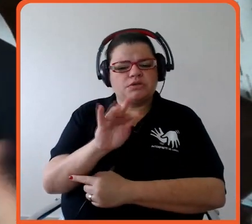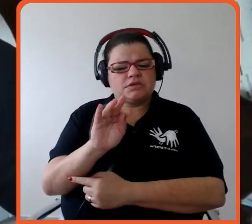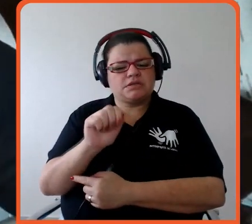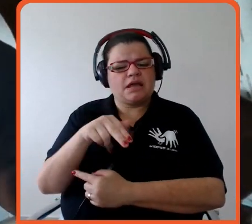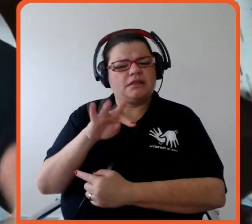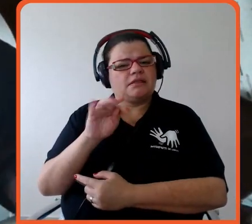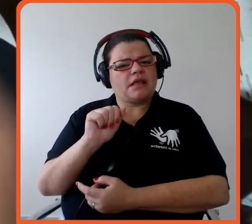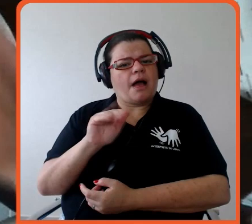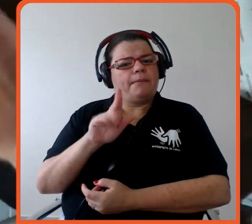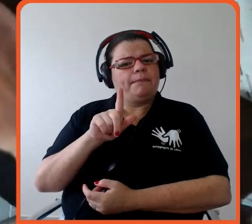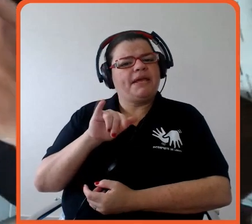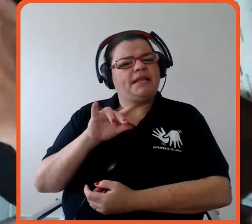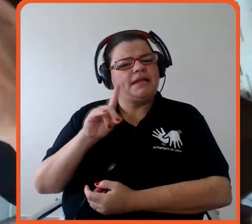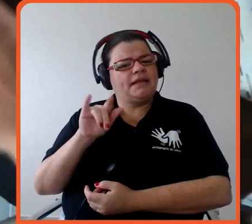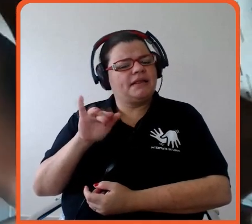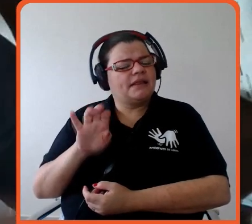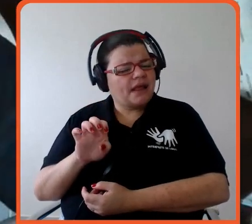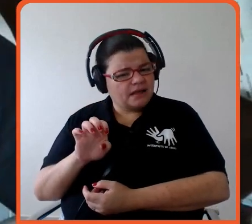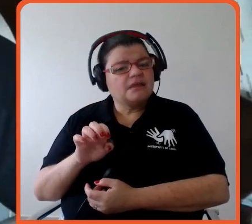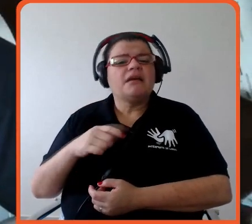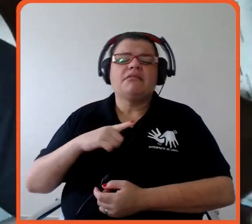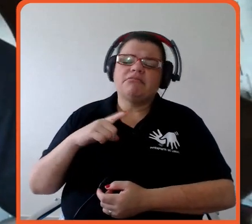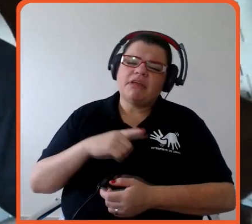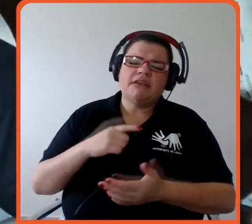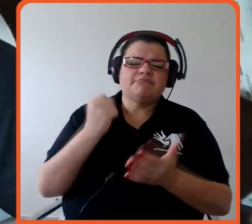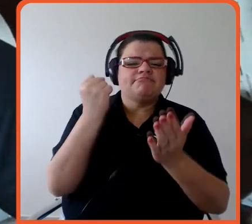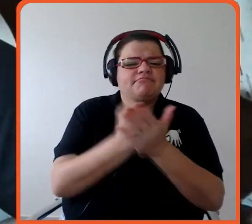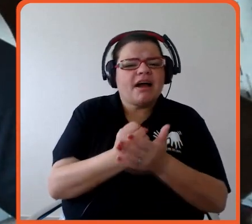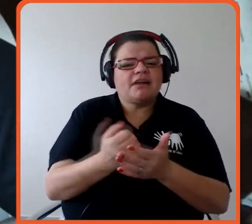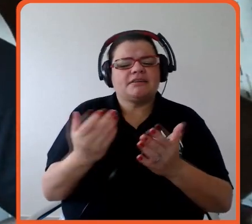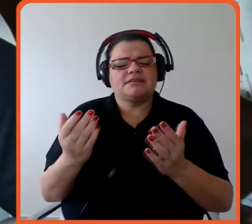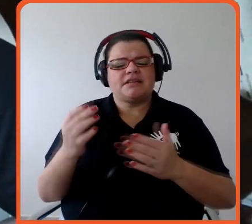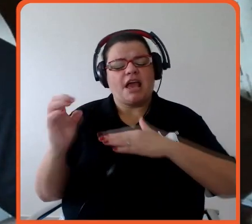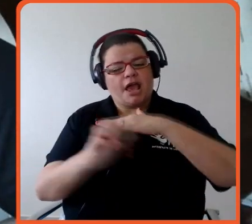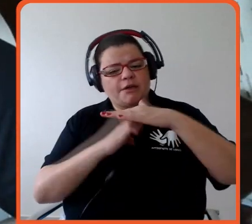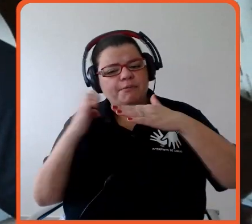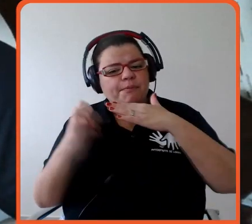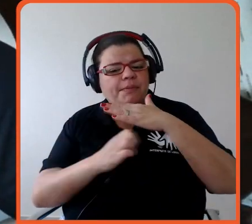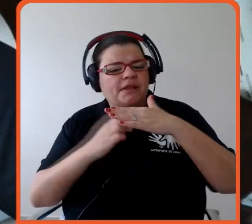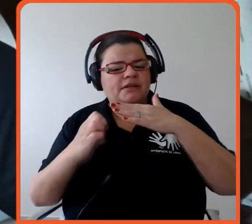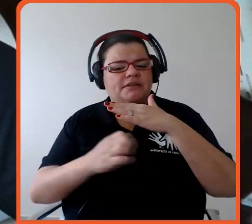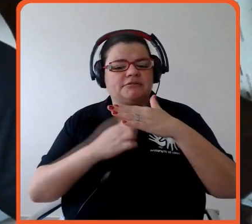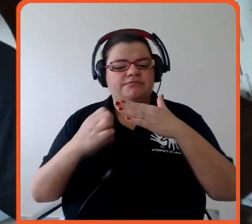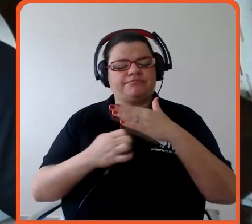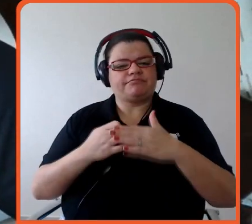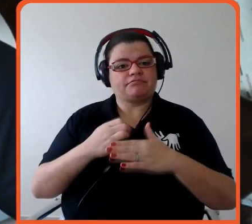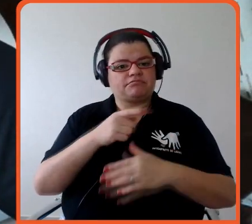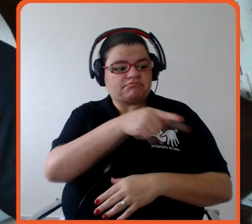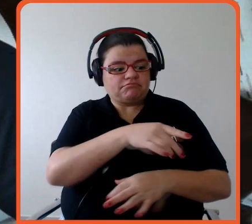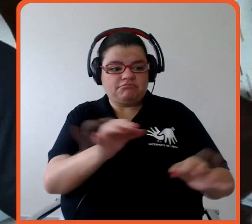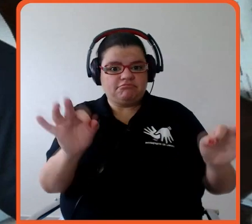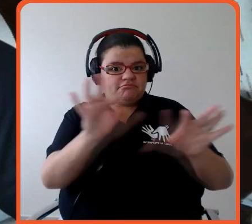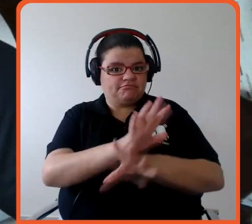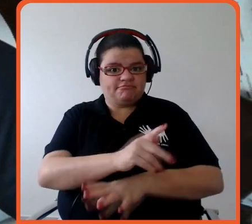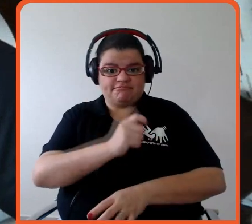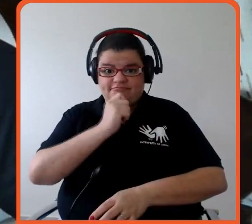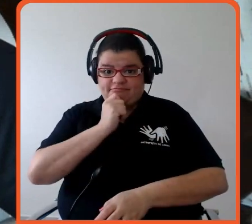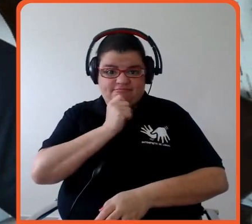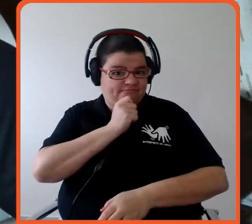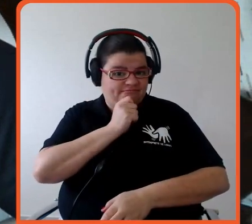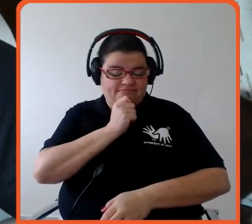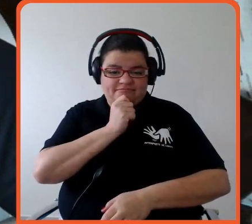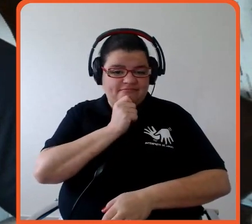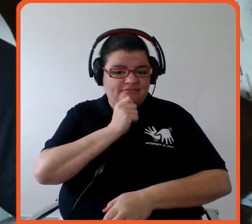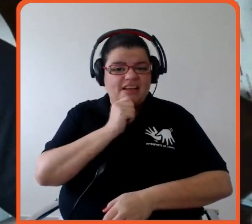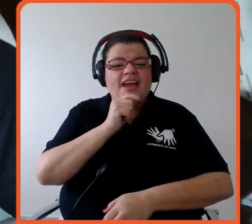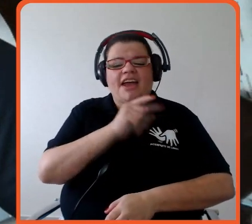os nossos concorrentes, empresas, marcas, elas não estão preparadas para isso, então elas querem fazer justamente o fast